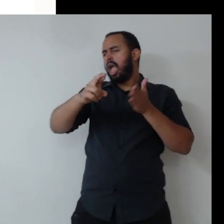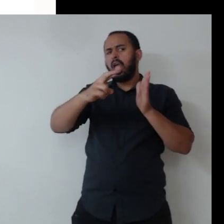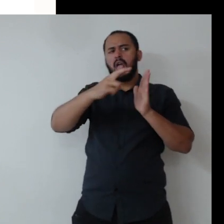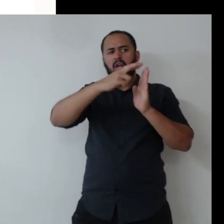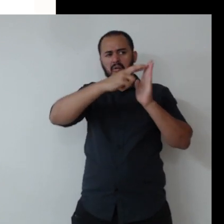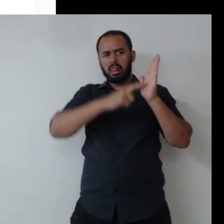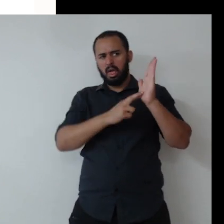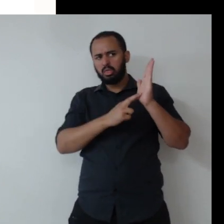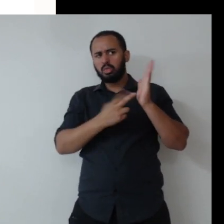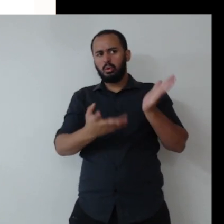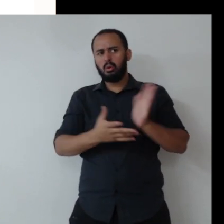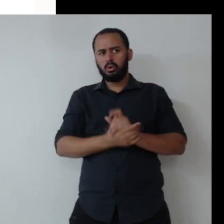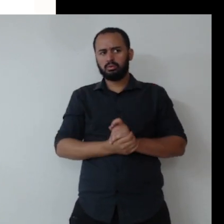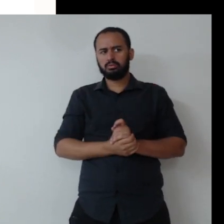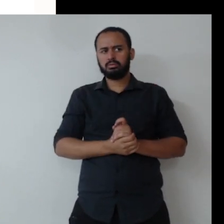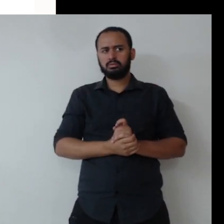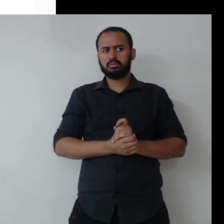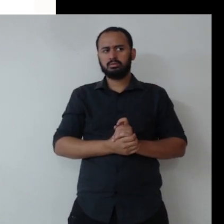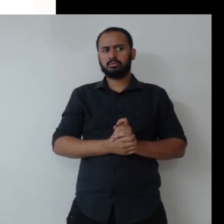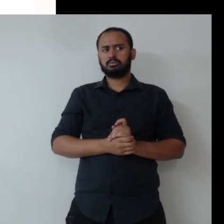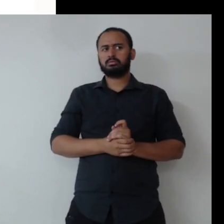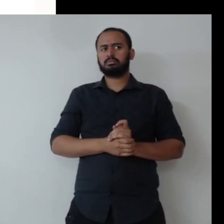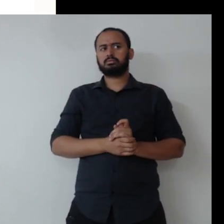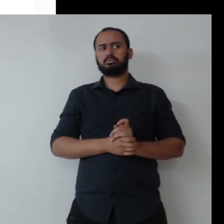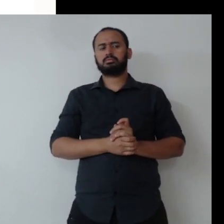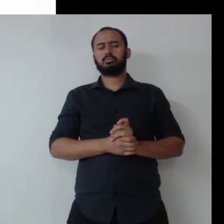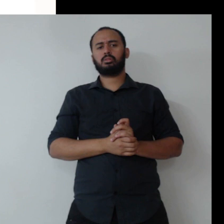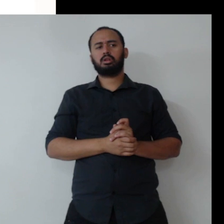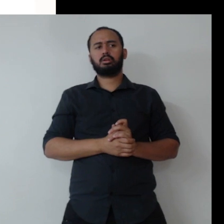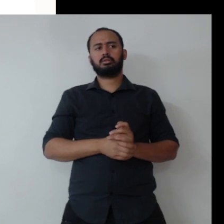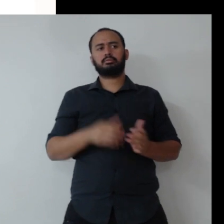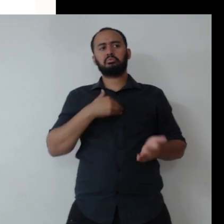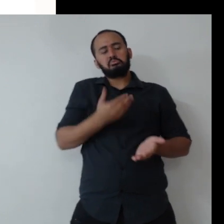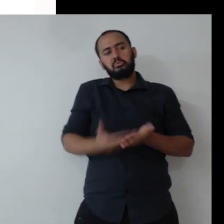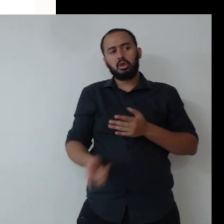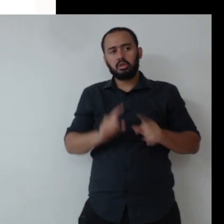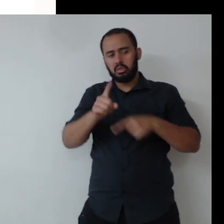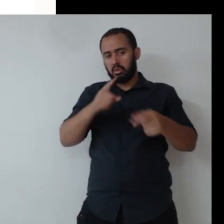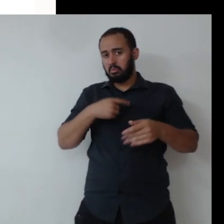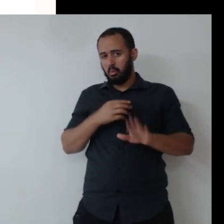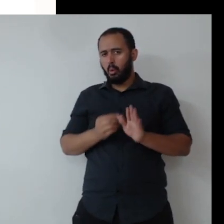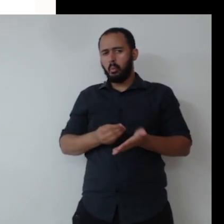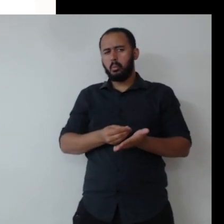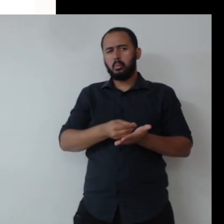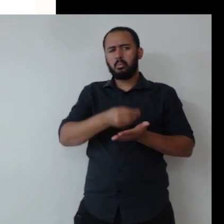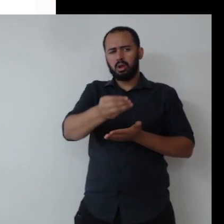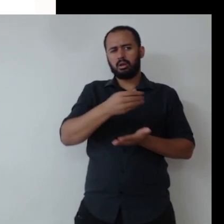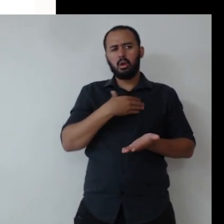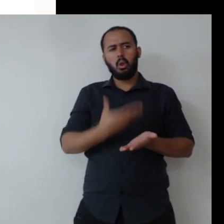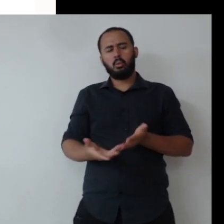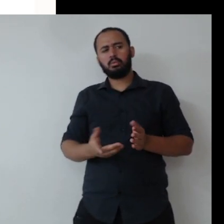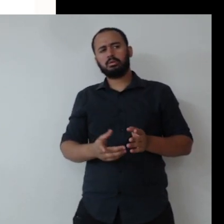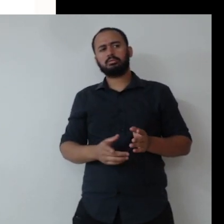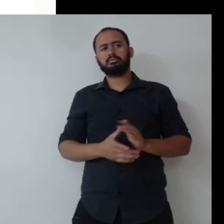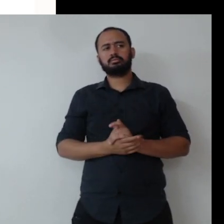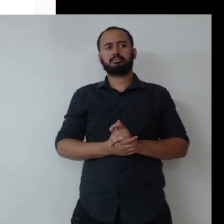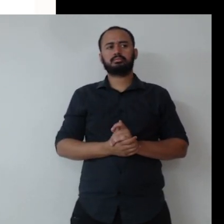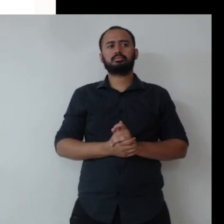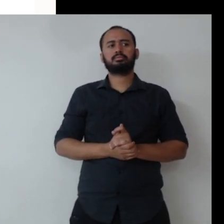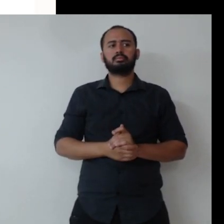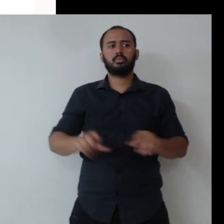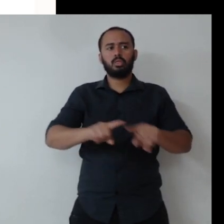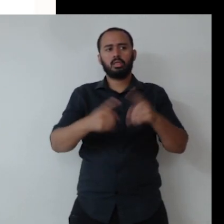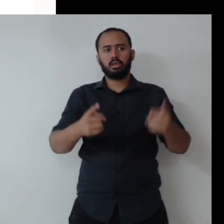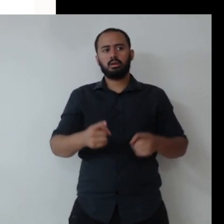chama Advanced Public Sector Sustainable Reporting, eu esqueci, saiu aqui a fonte, mas tinha a fonte, depois eu passo para vocês, foi uma falha,